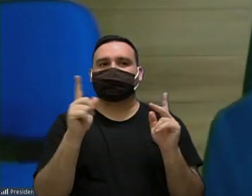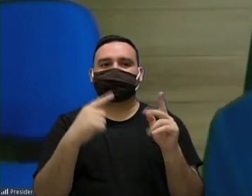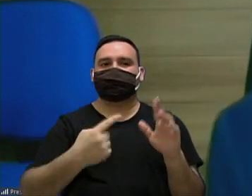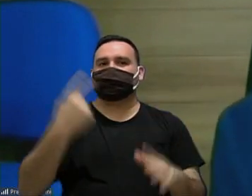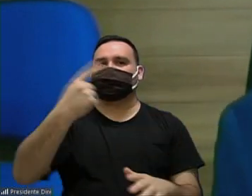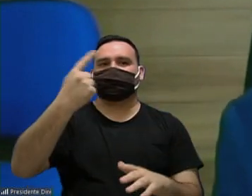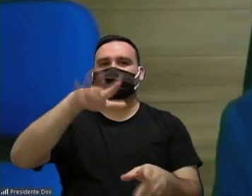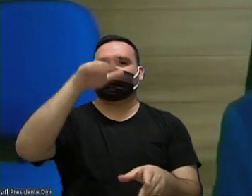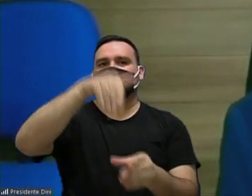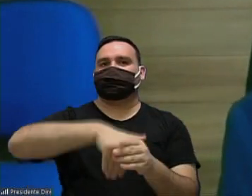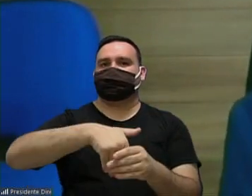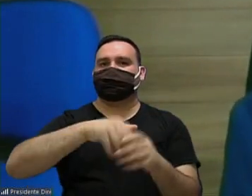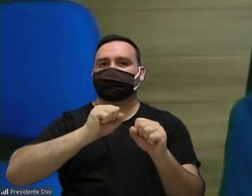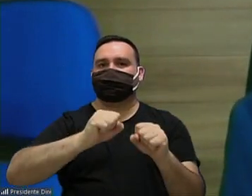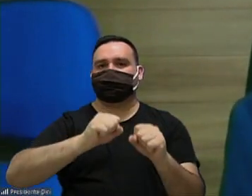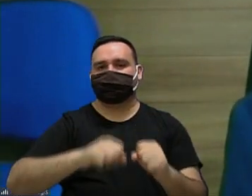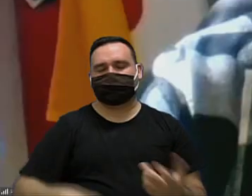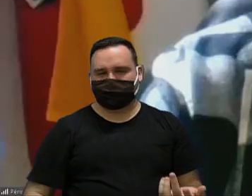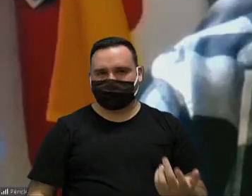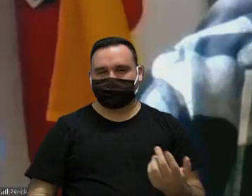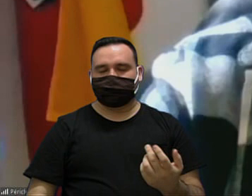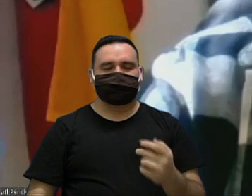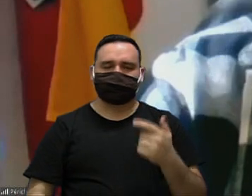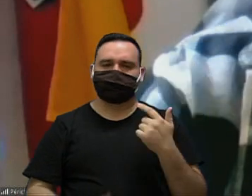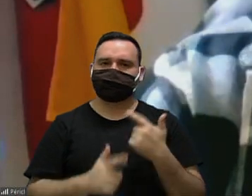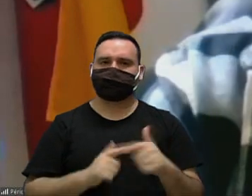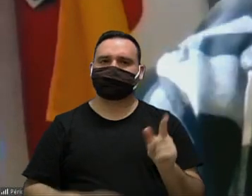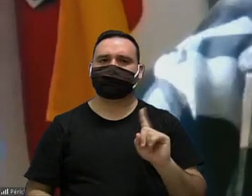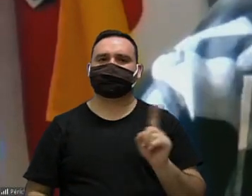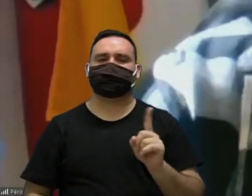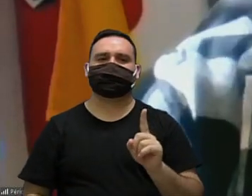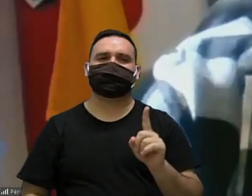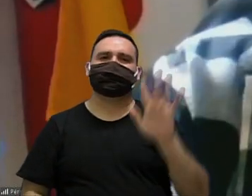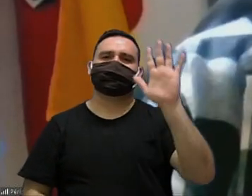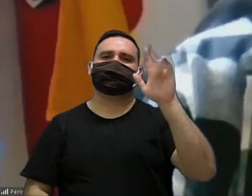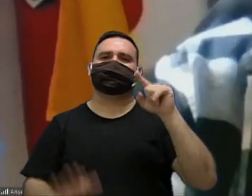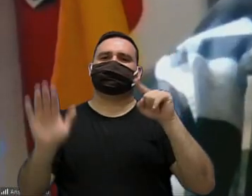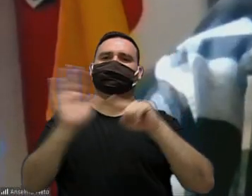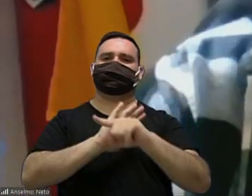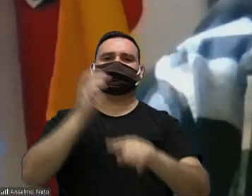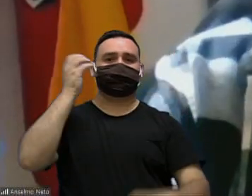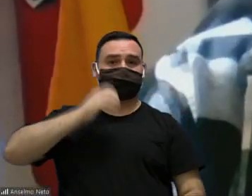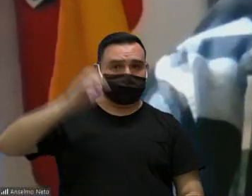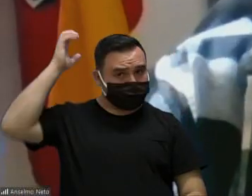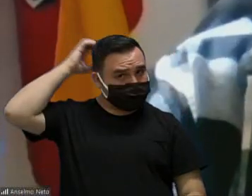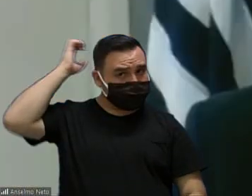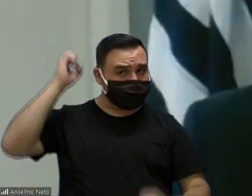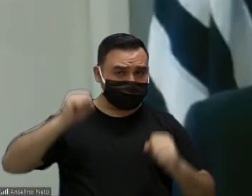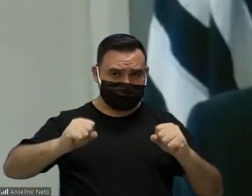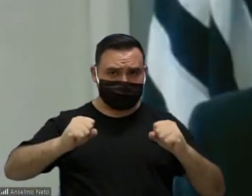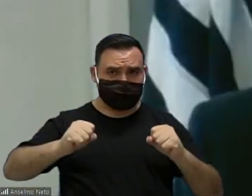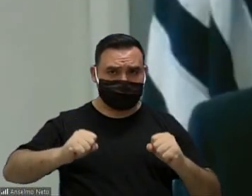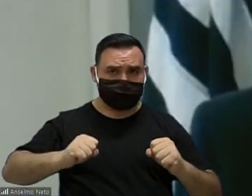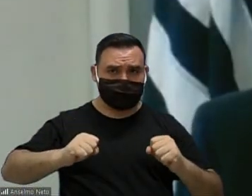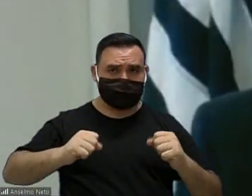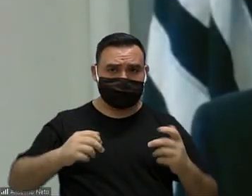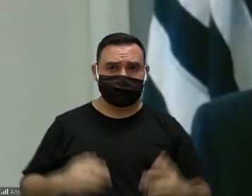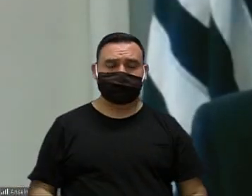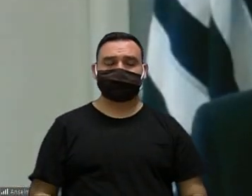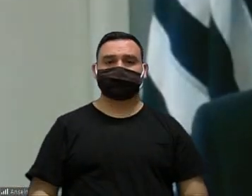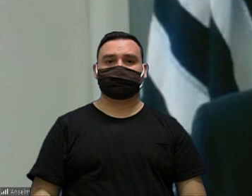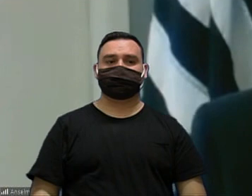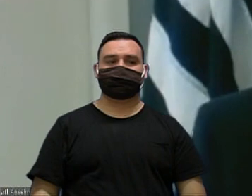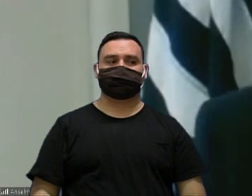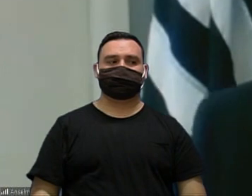primeiro projeto a ser votado eu não tenho problema nenhum presidente eu só tenho uma pergunta para o Péricles posso fazer presidente pode claro então